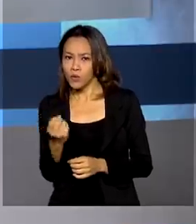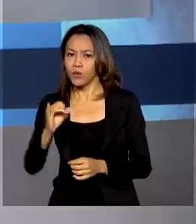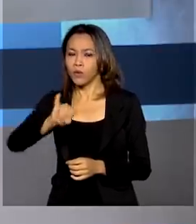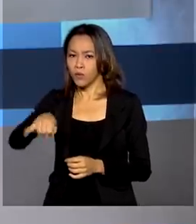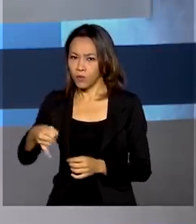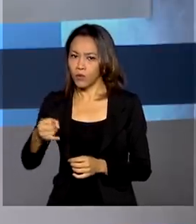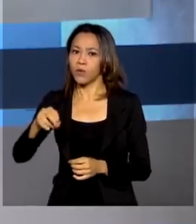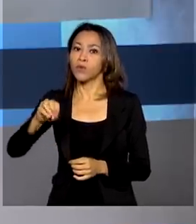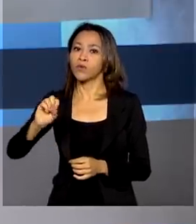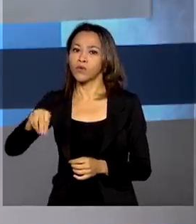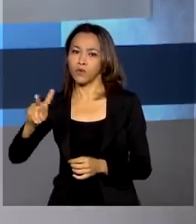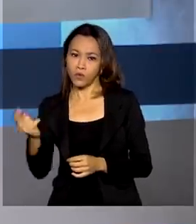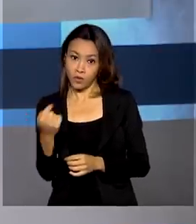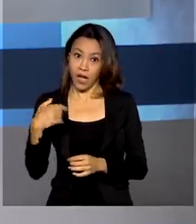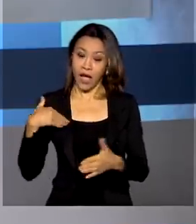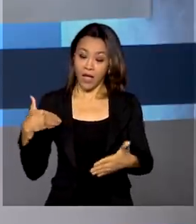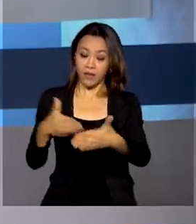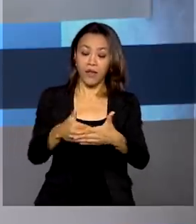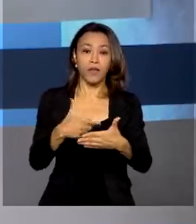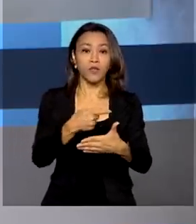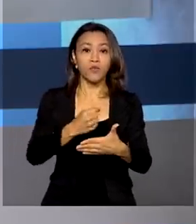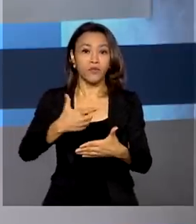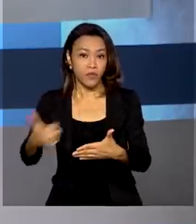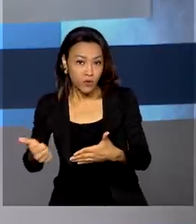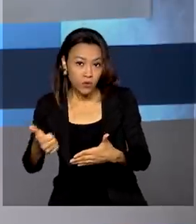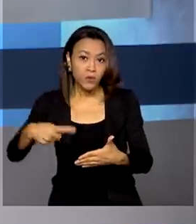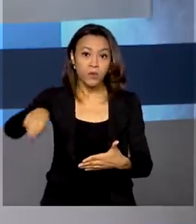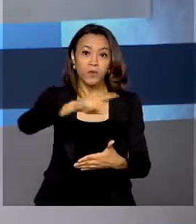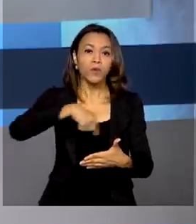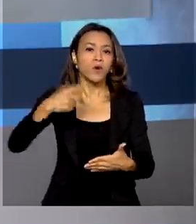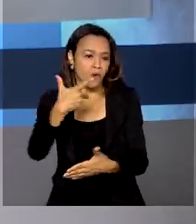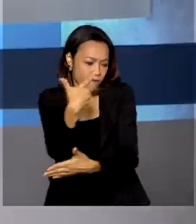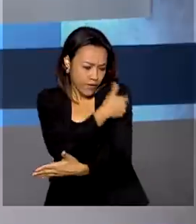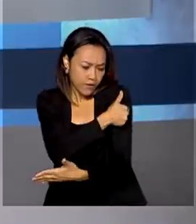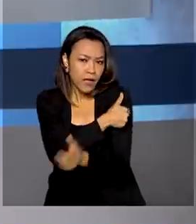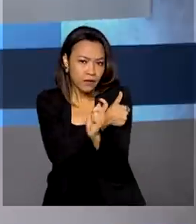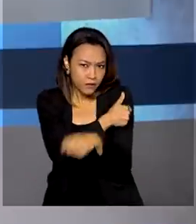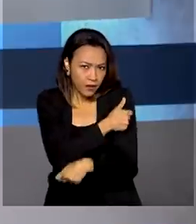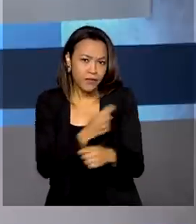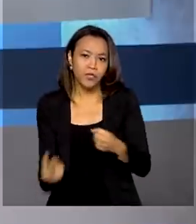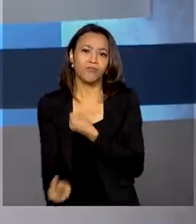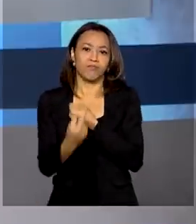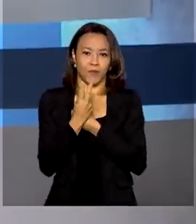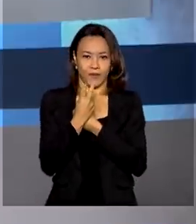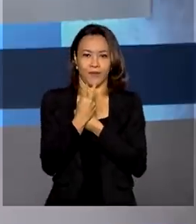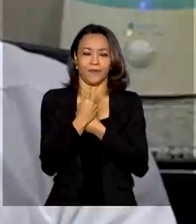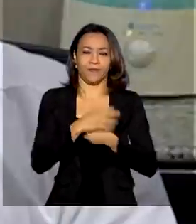2021, todos os brasileiros que puderem ser vacinados estejam imunizados.